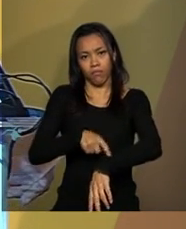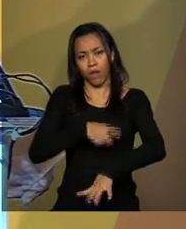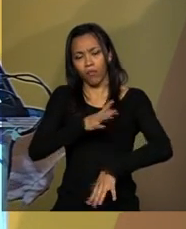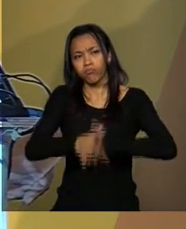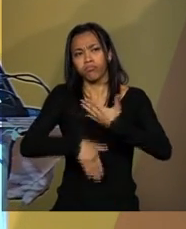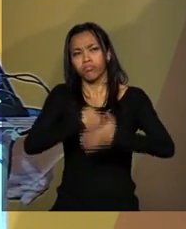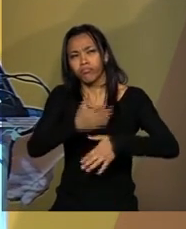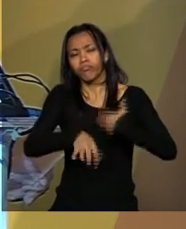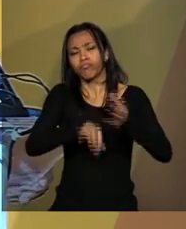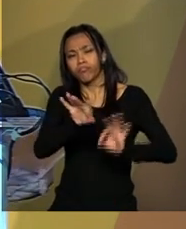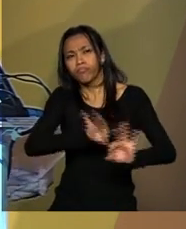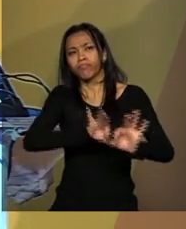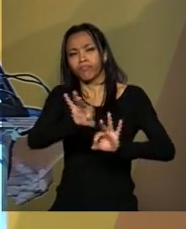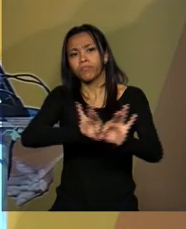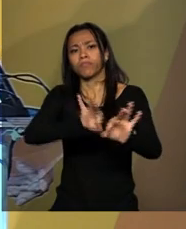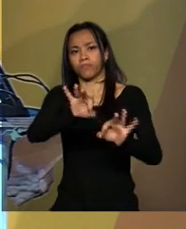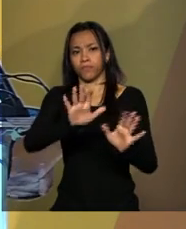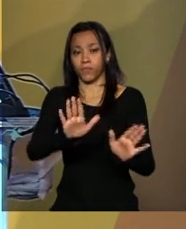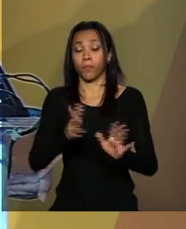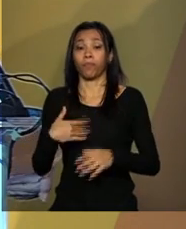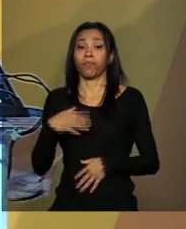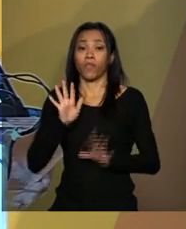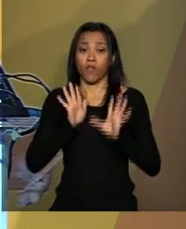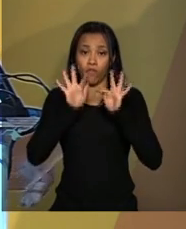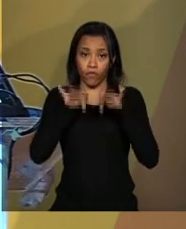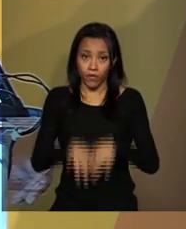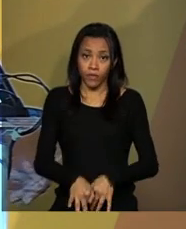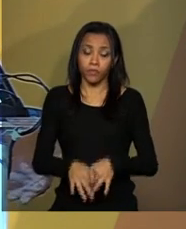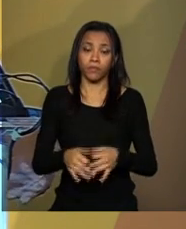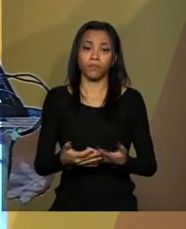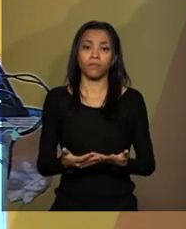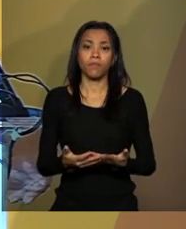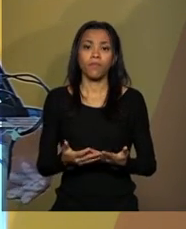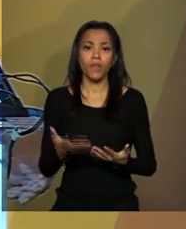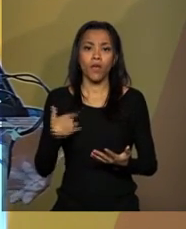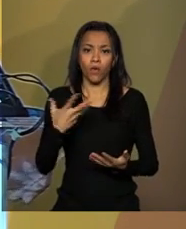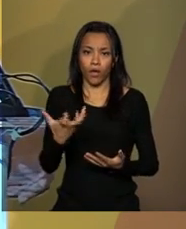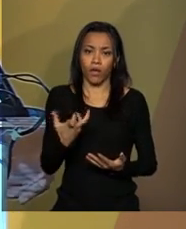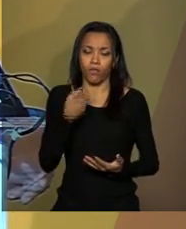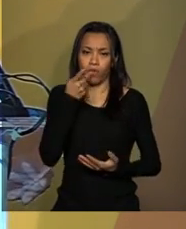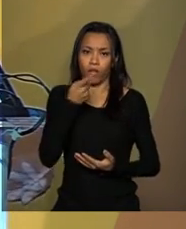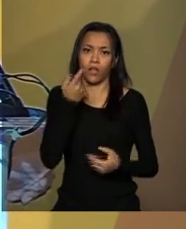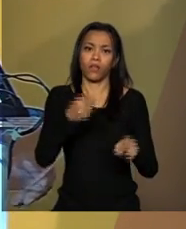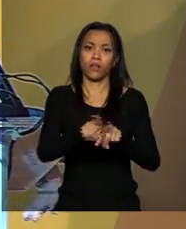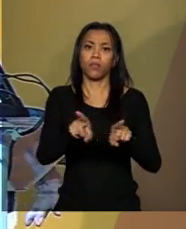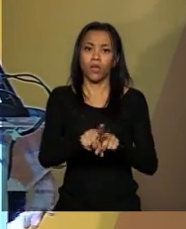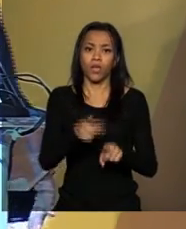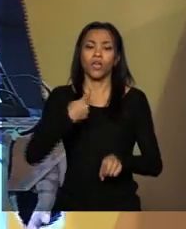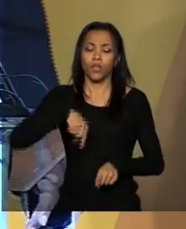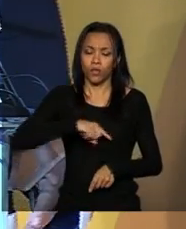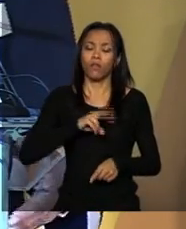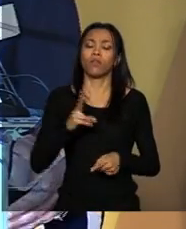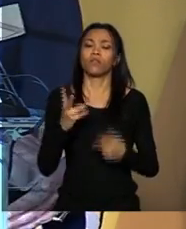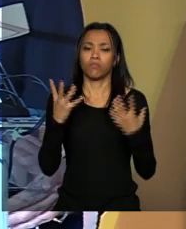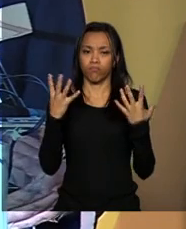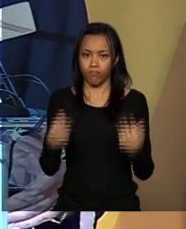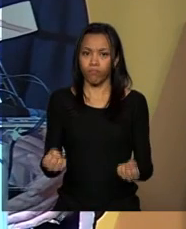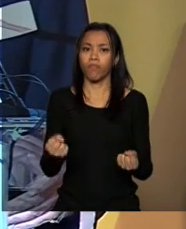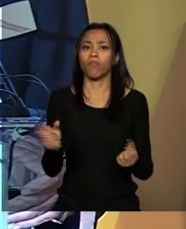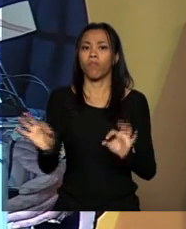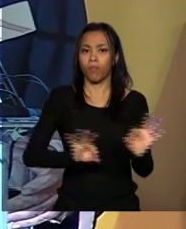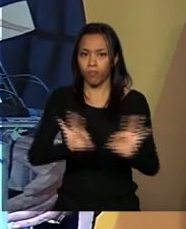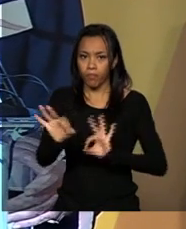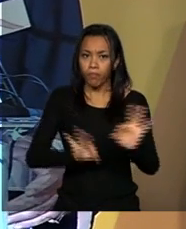Senhoras e senhores, para finalizar, eu gostaria de destacar também que a gente vai fazer a